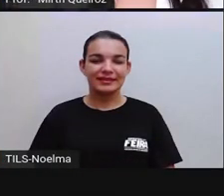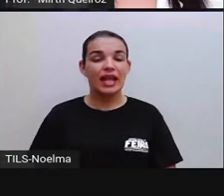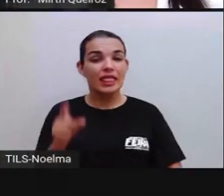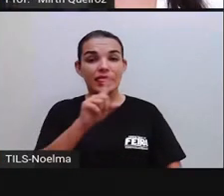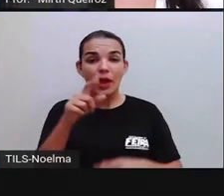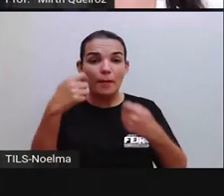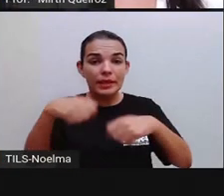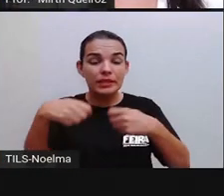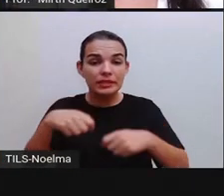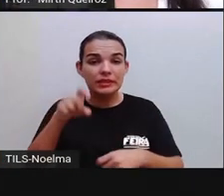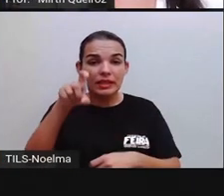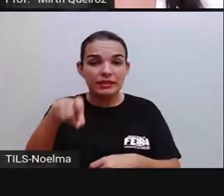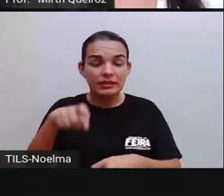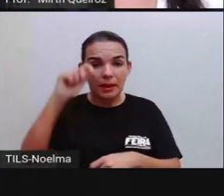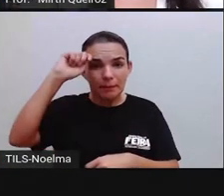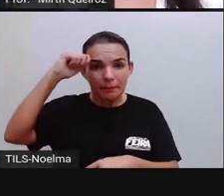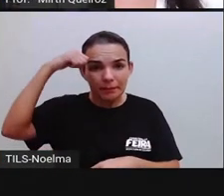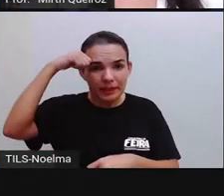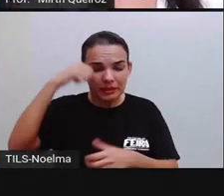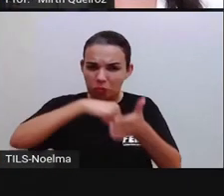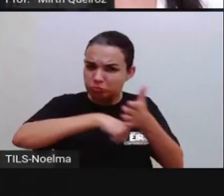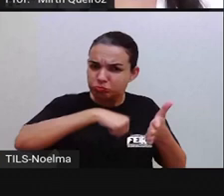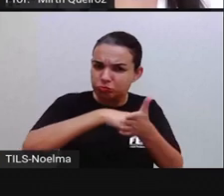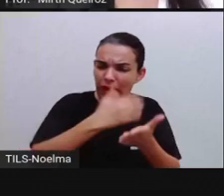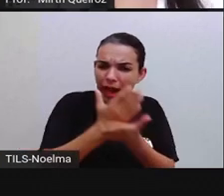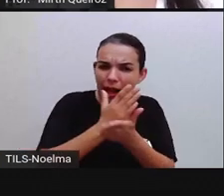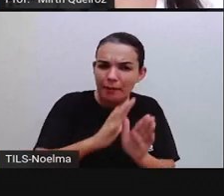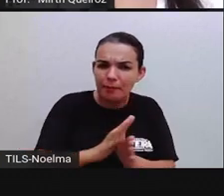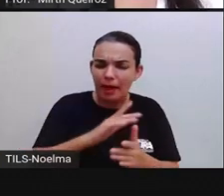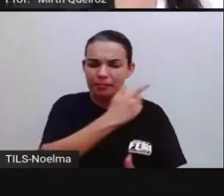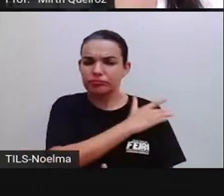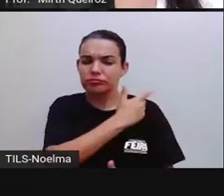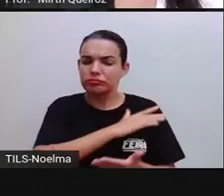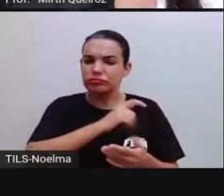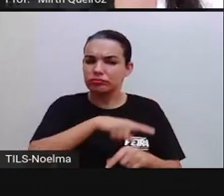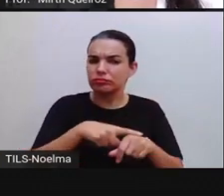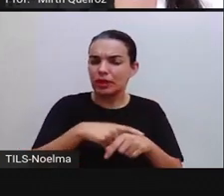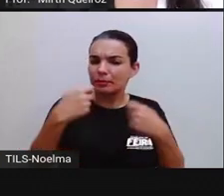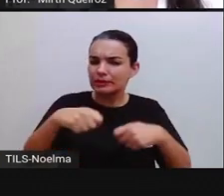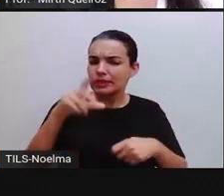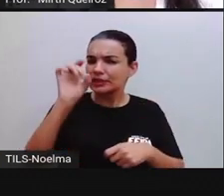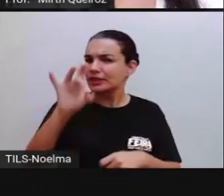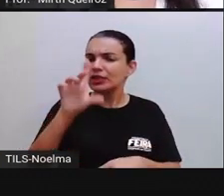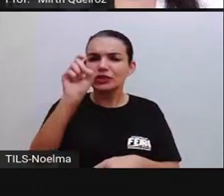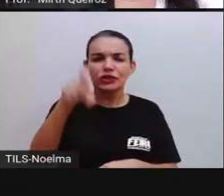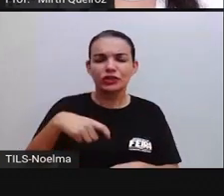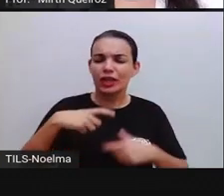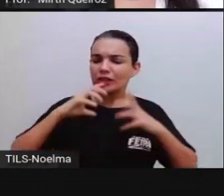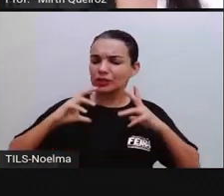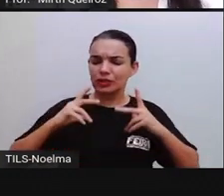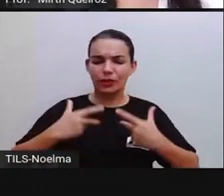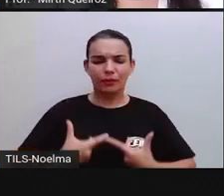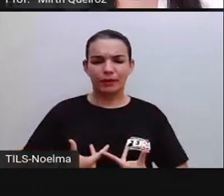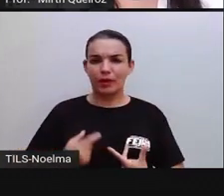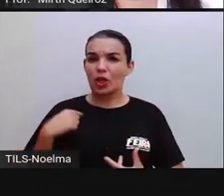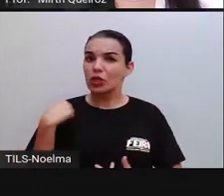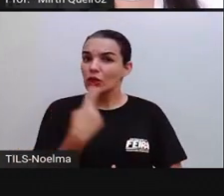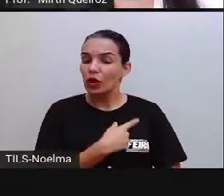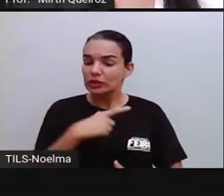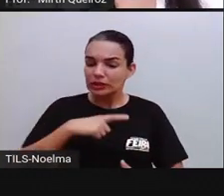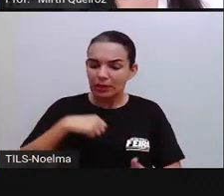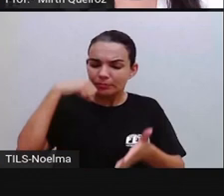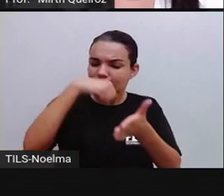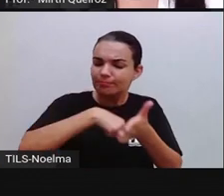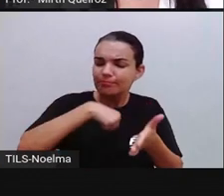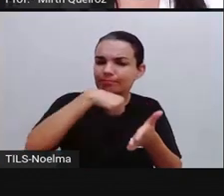Não preciso ser negro para lutar contra o racismo. Só preciso ser humano. Então, está nas nossas mãos. Nós temos a missão,